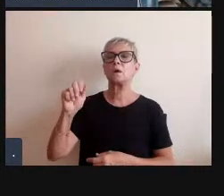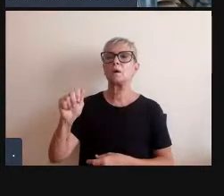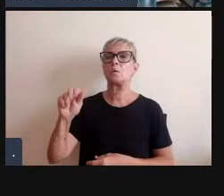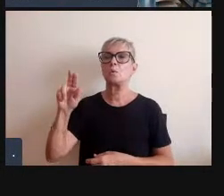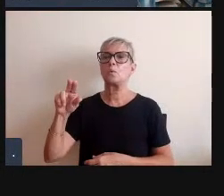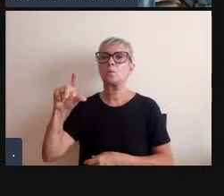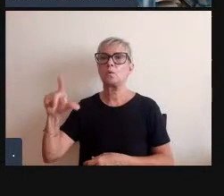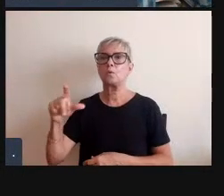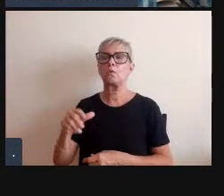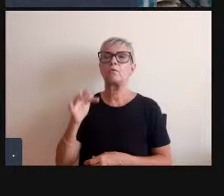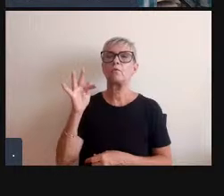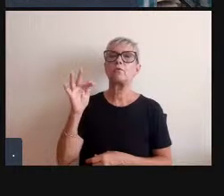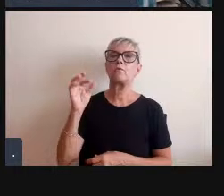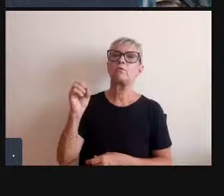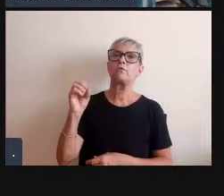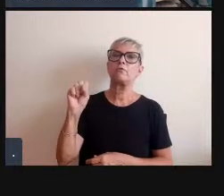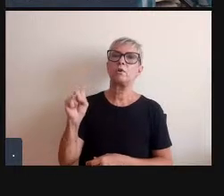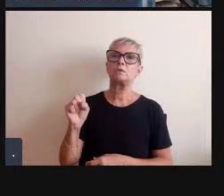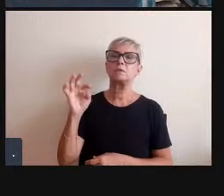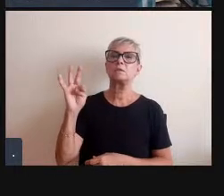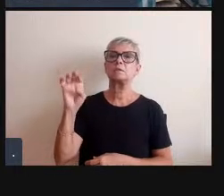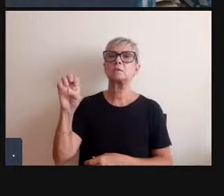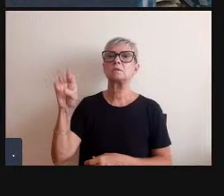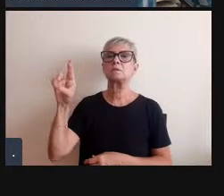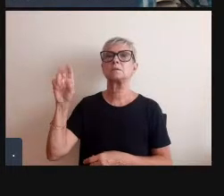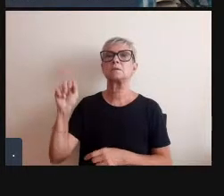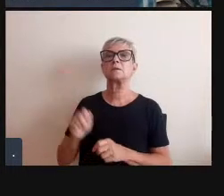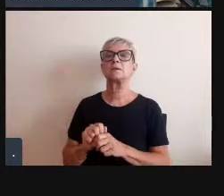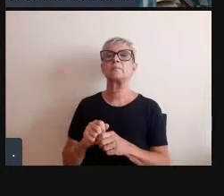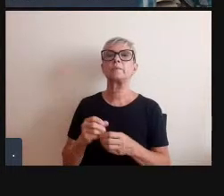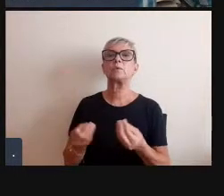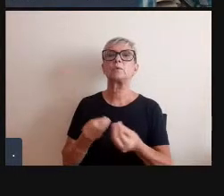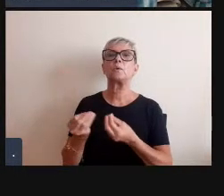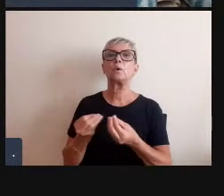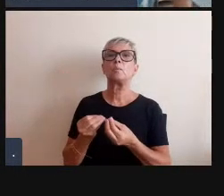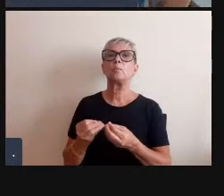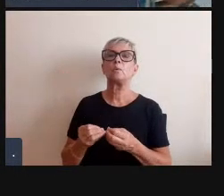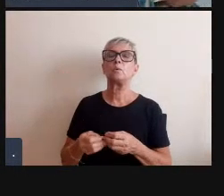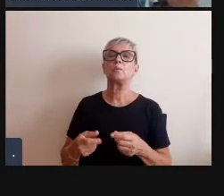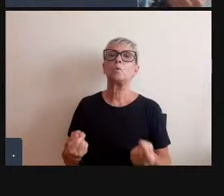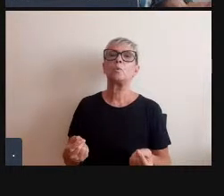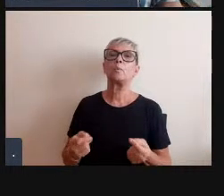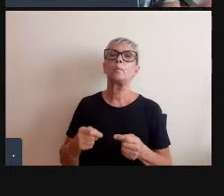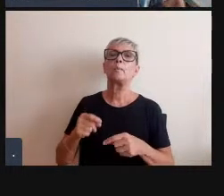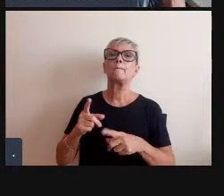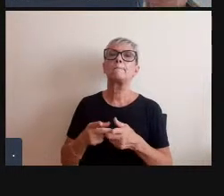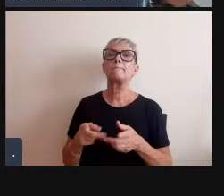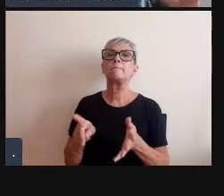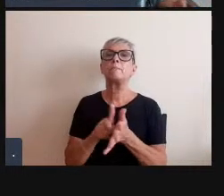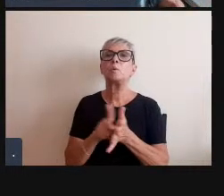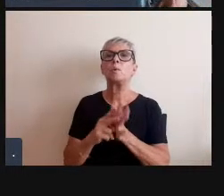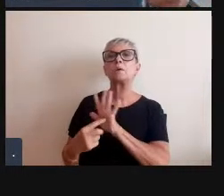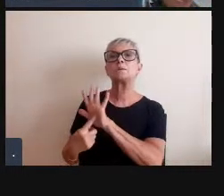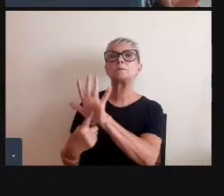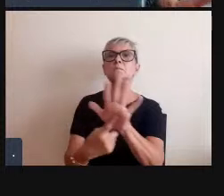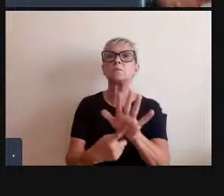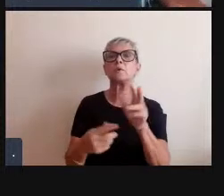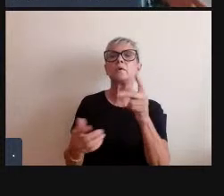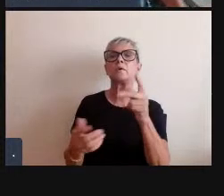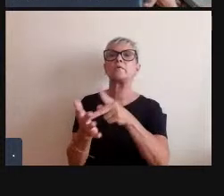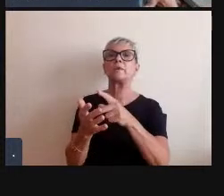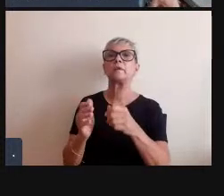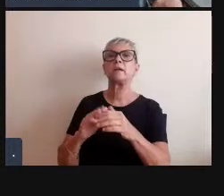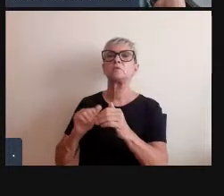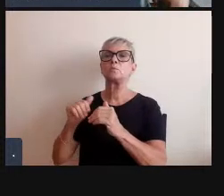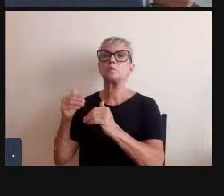mitologias de 1957 é um epítome dessa teoria crítica da ideologia expor a realidade por trás das representações